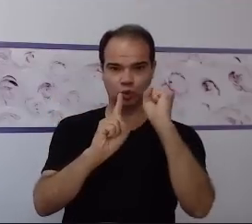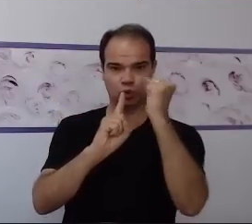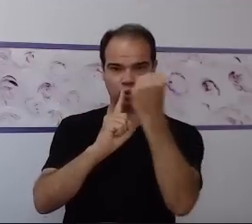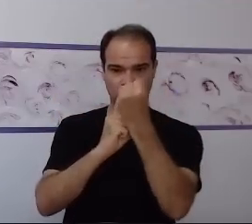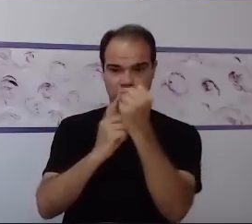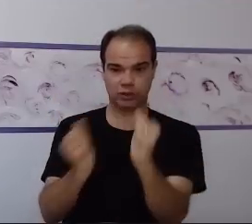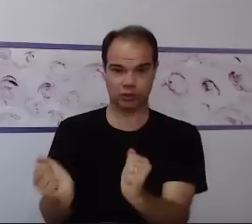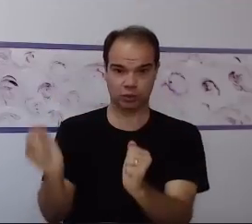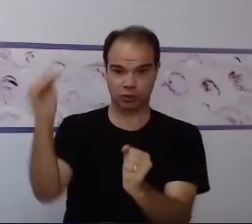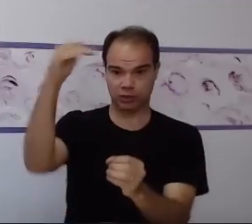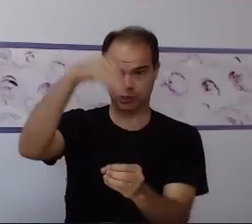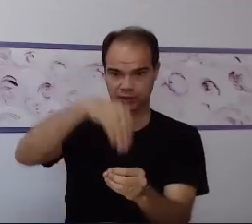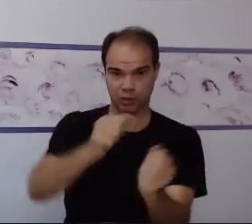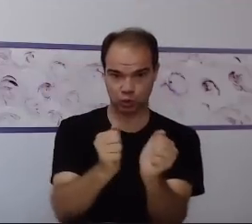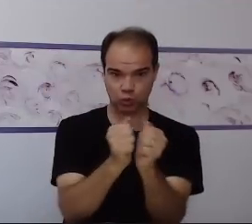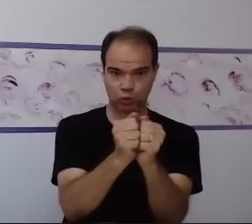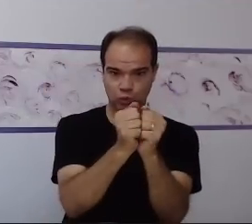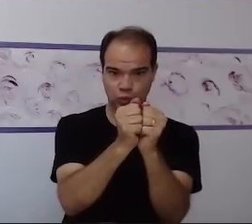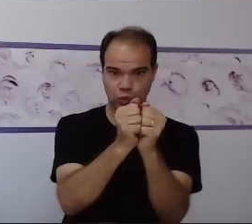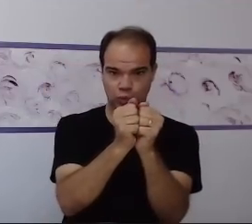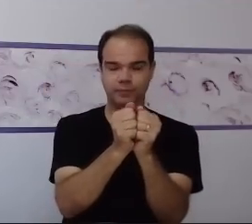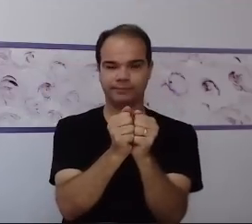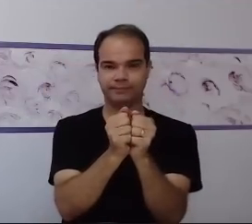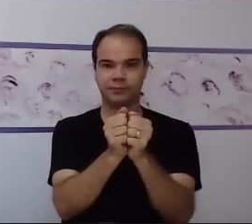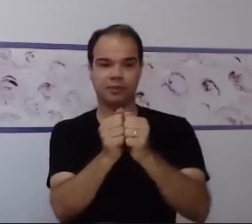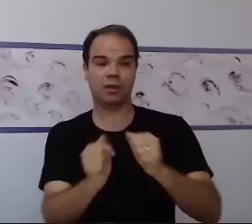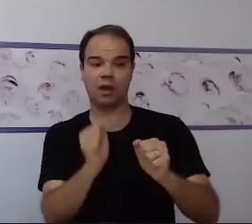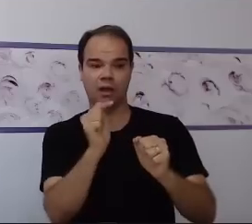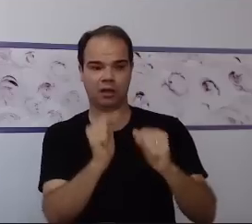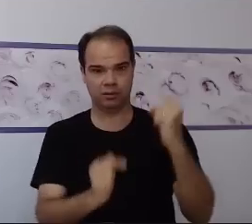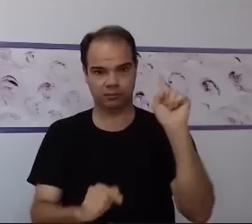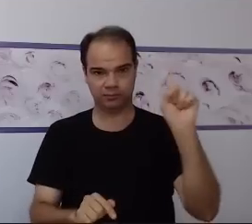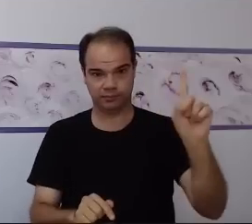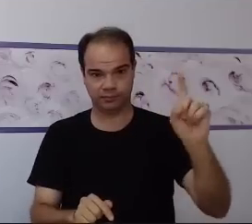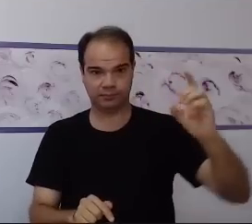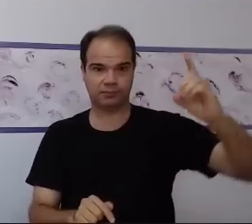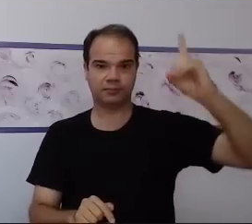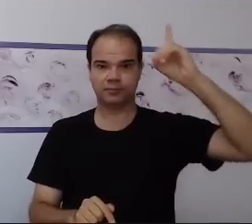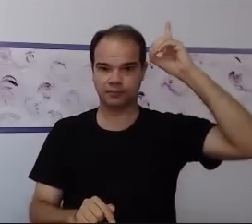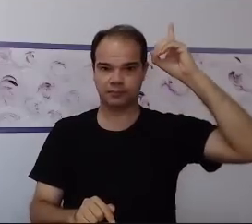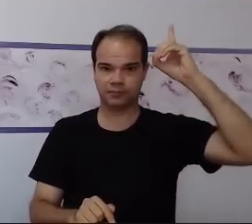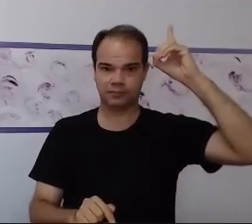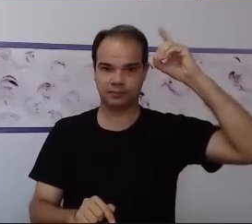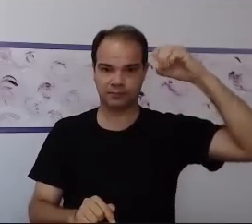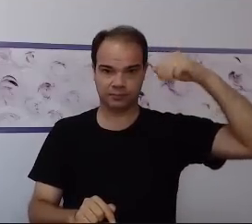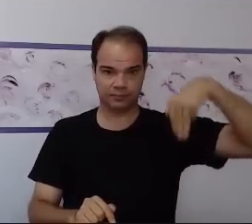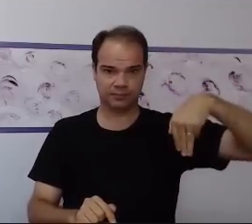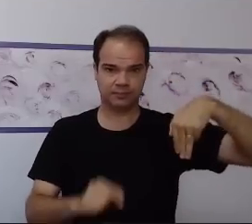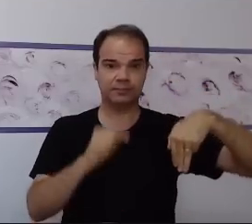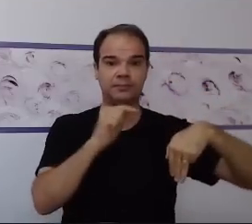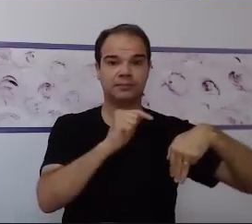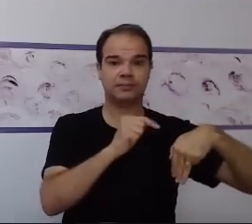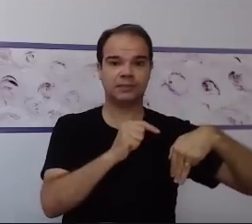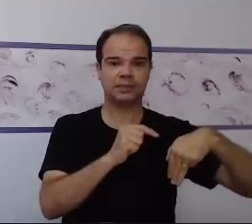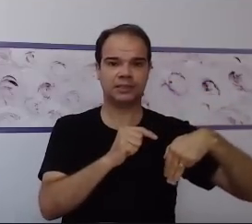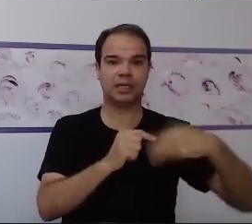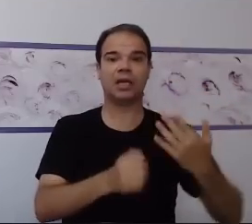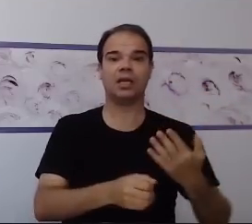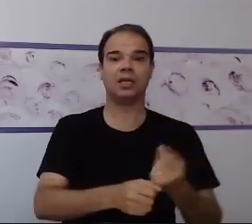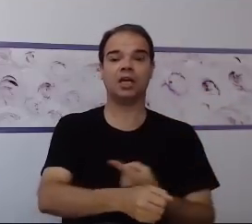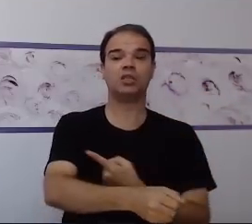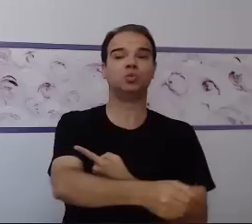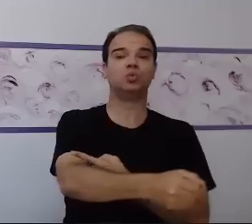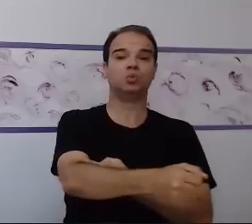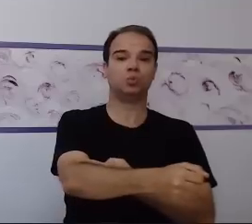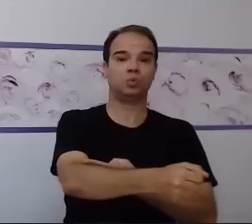Certo. A deficiência intelectual, quando você fala de deficiência intelectual, você fala de um comprometimento de condutas sociais.